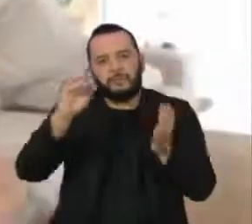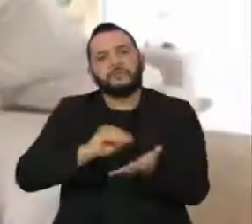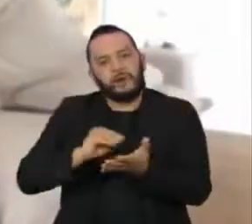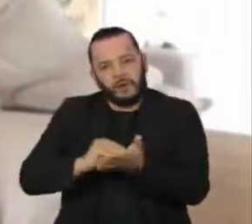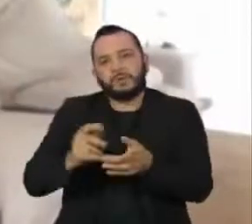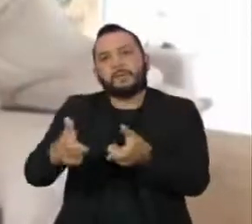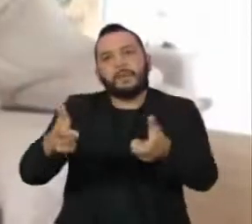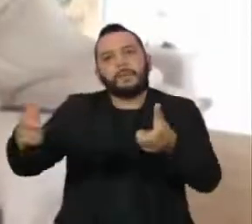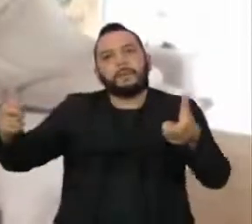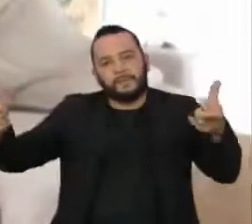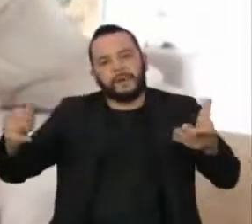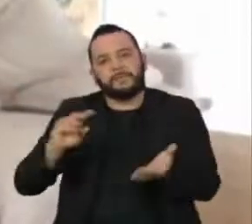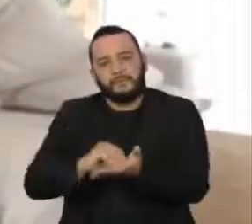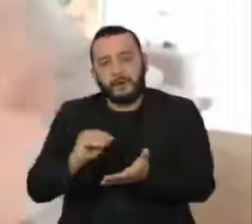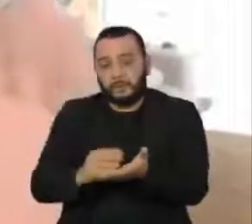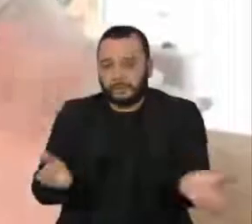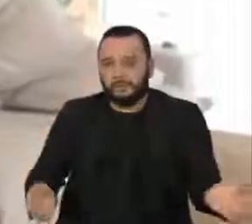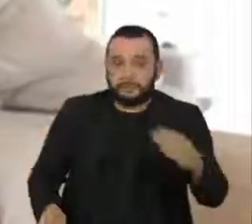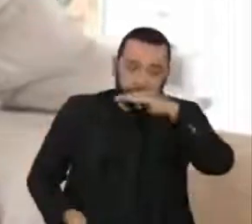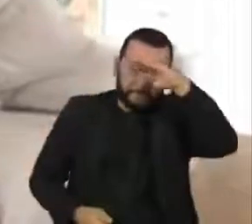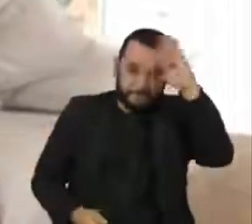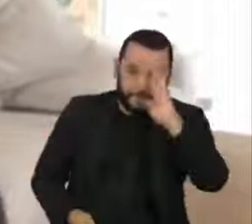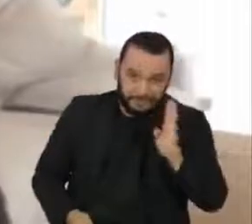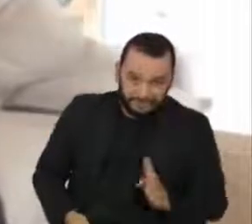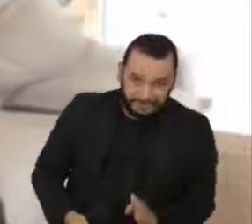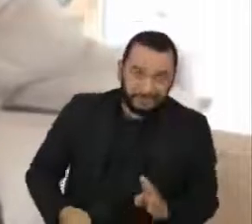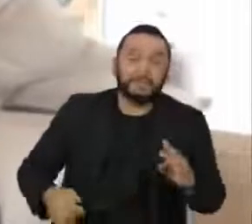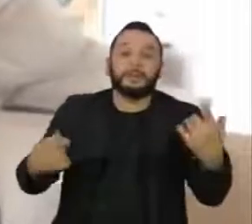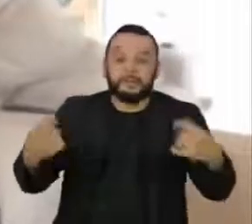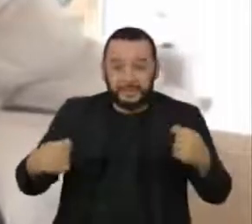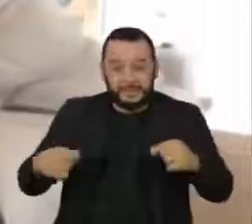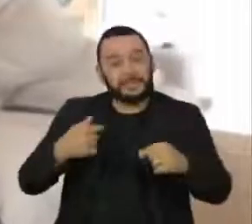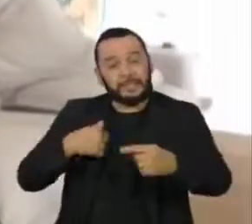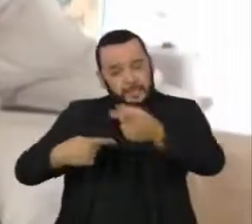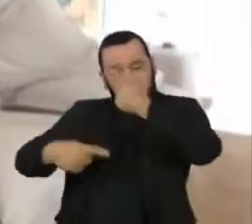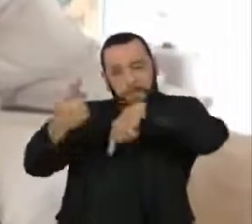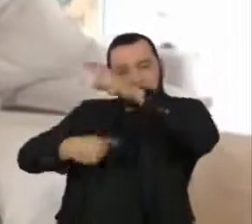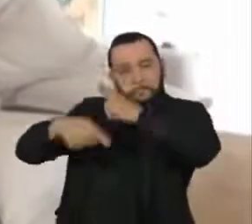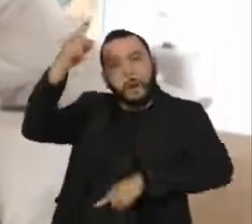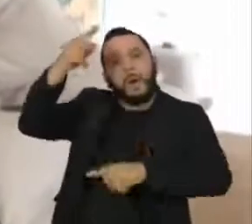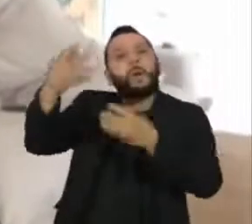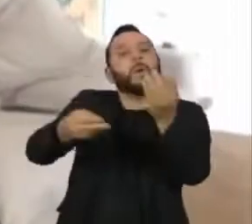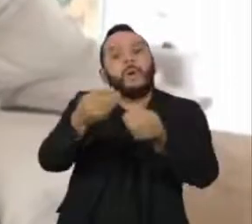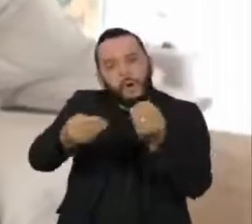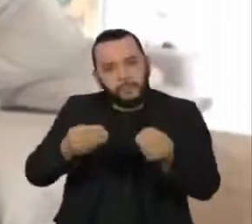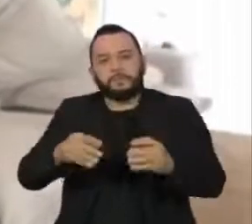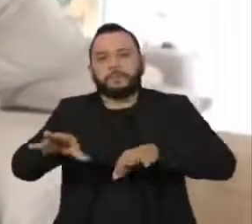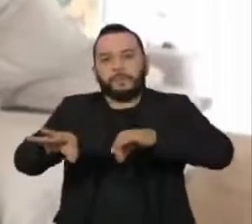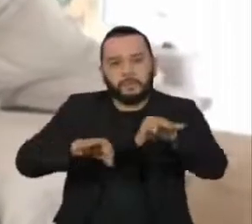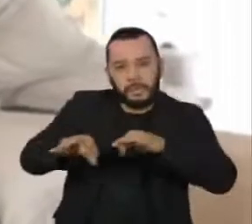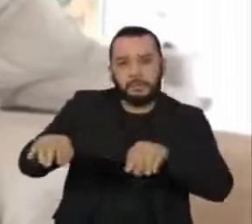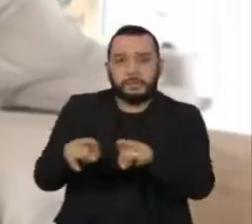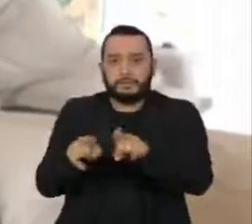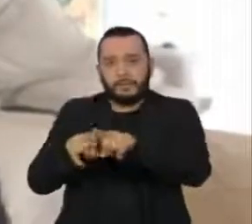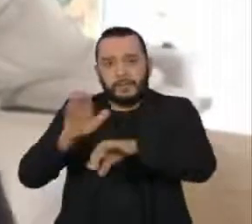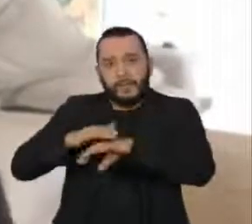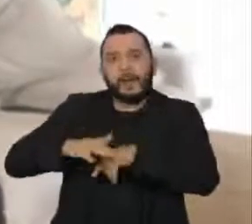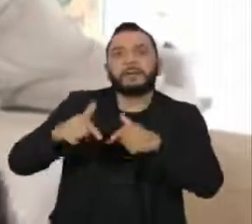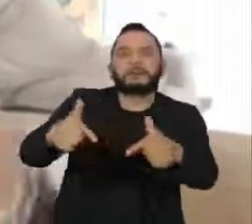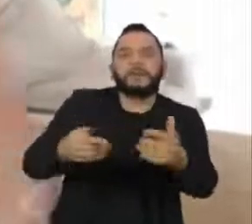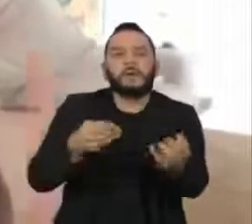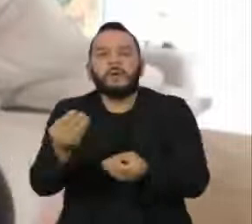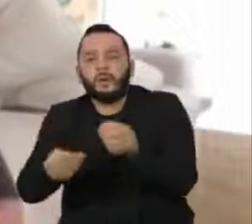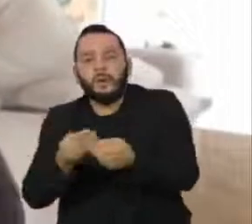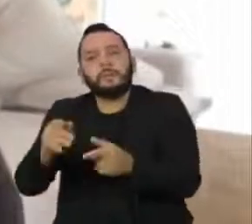Então, para a gente colocar o Brasil no século XXI, certamente a gente vai ter que desenvolver programas e políticas para resolver